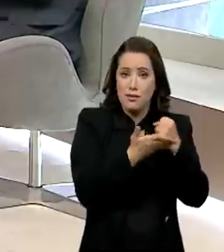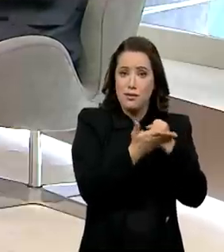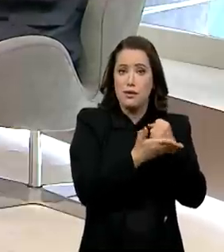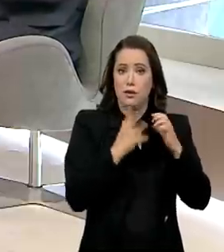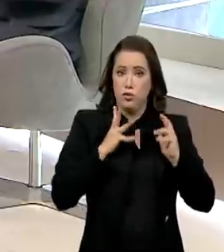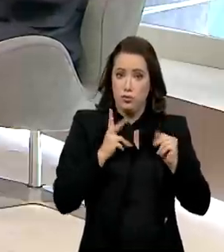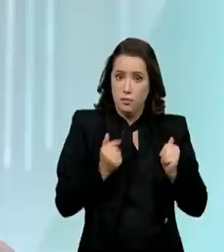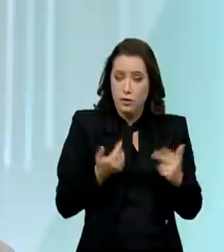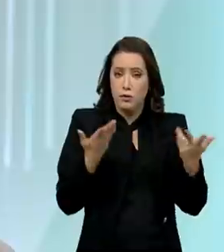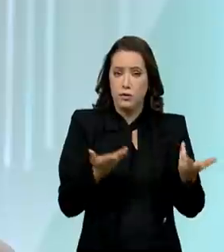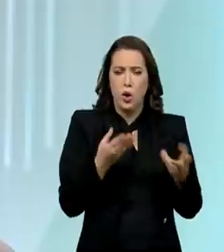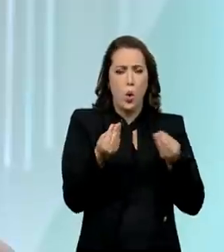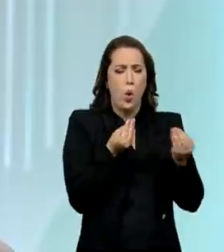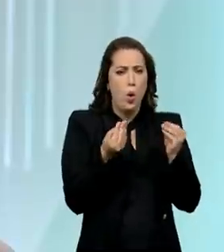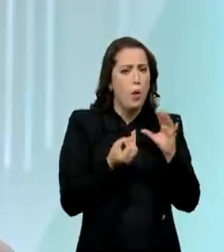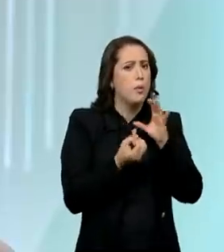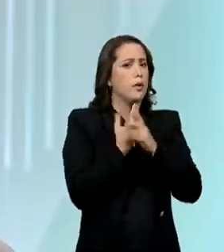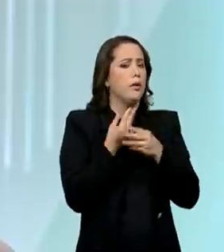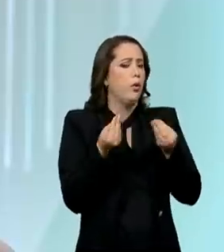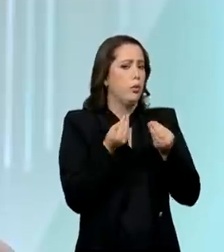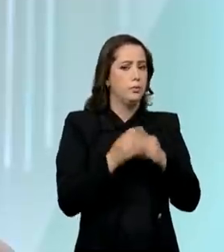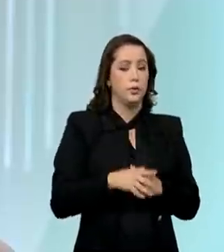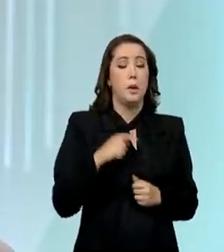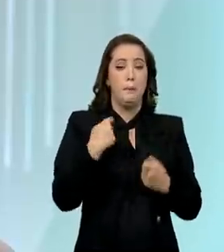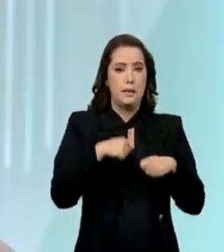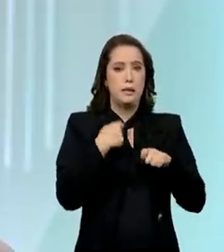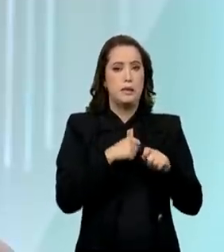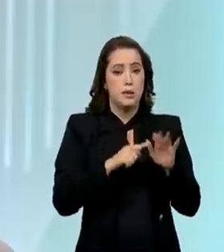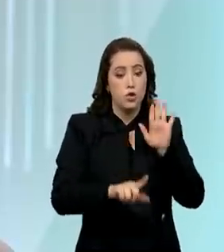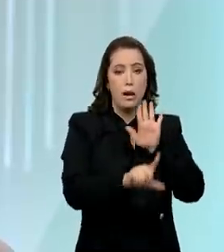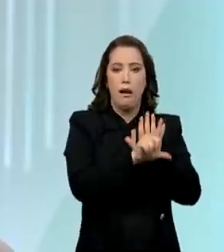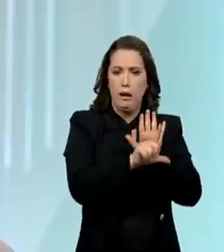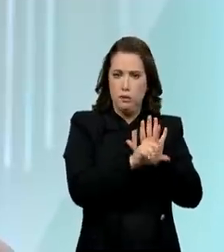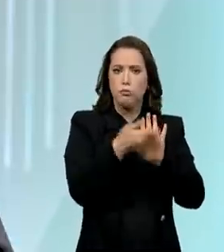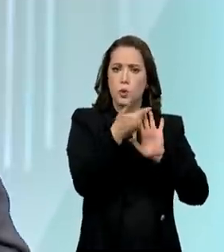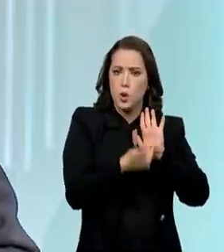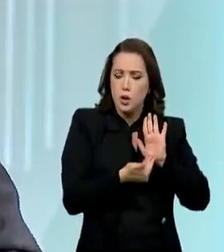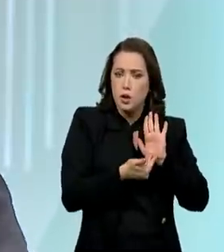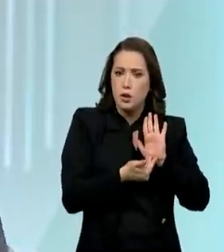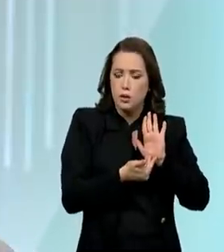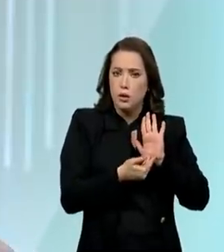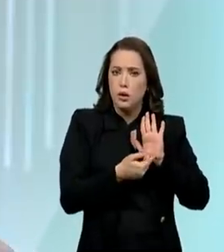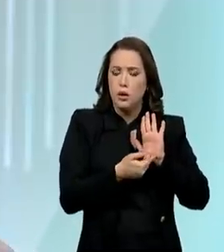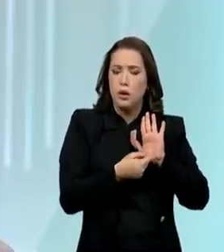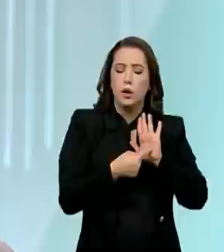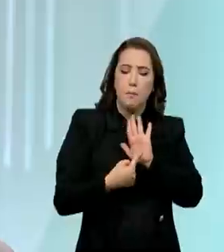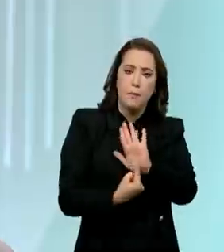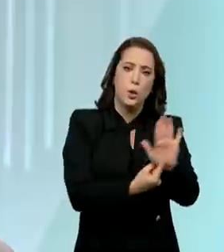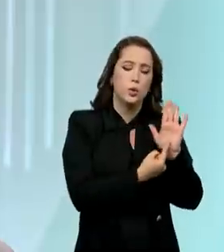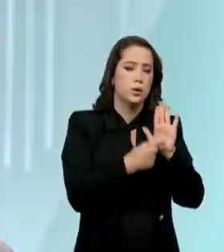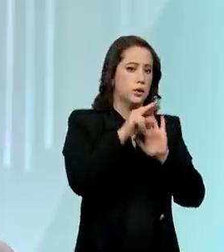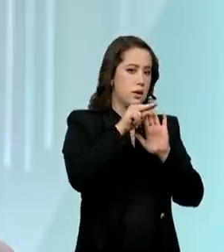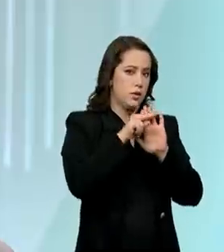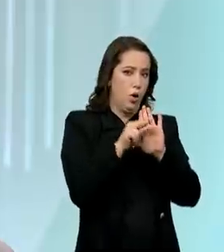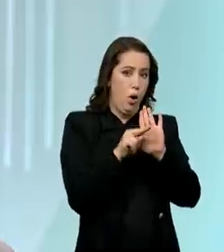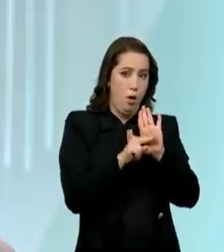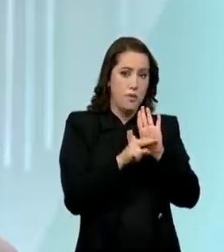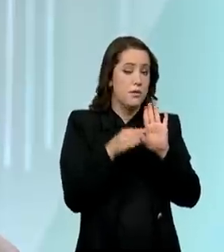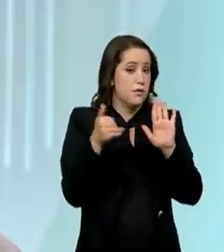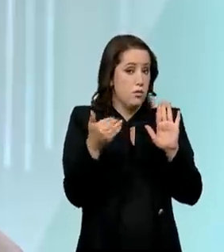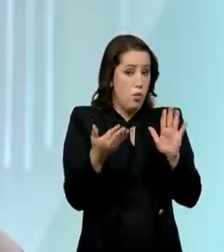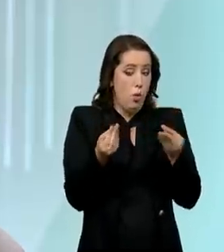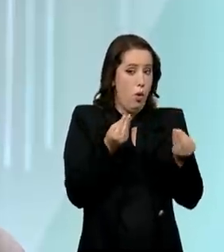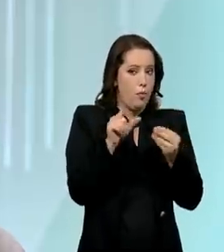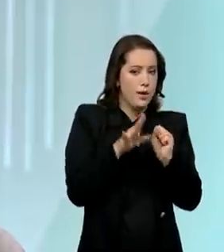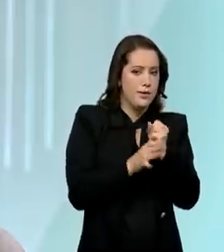esse problema? Primeiro, uma boa regulação, um marco legal, uma lei, que colocou uma base segura para os investidores,